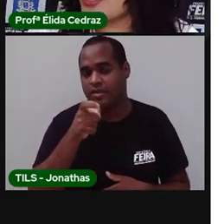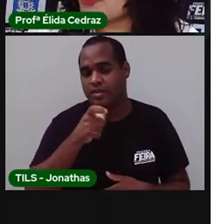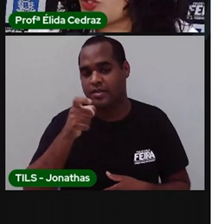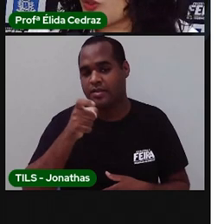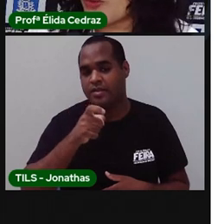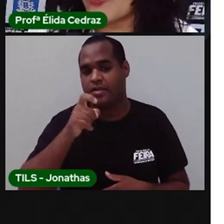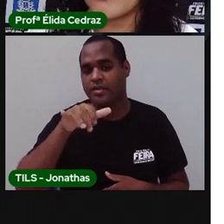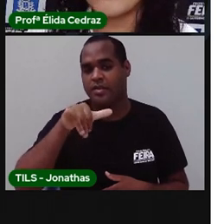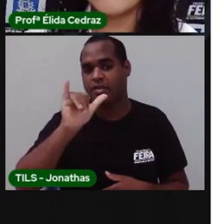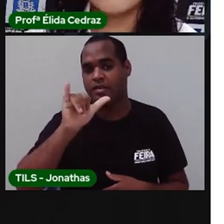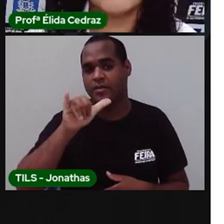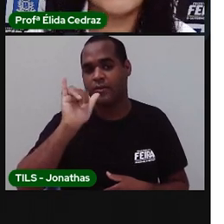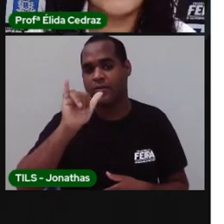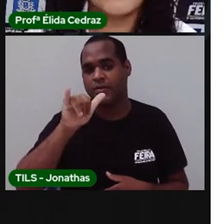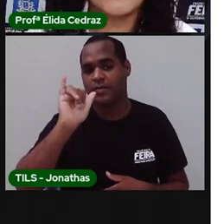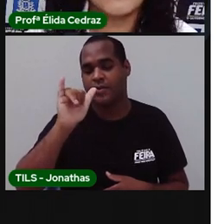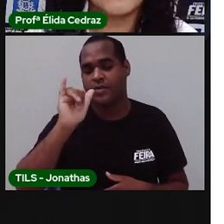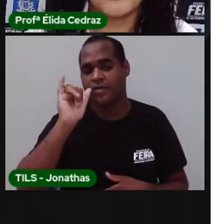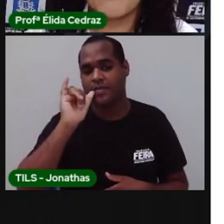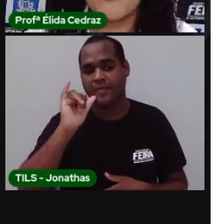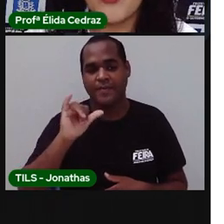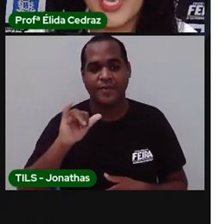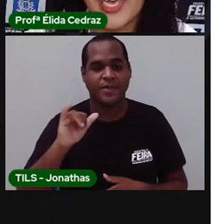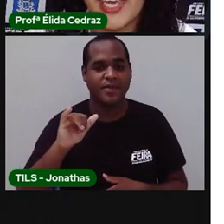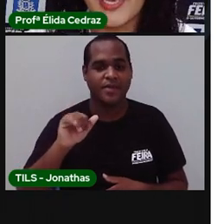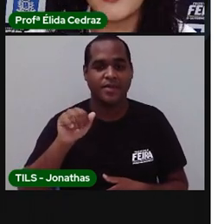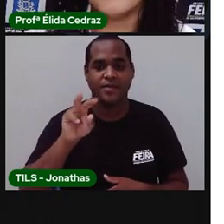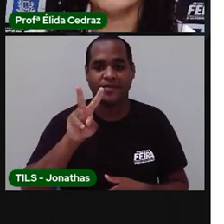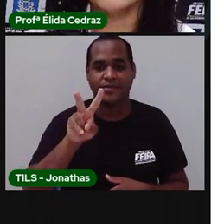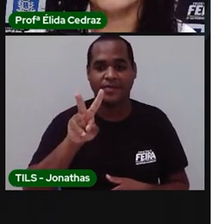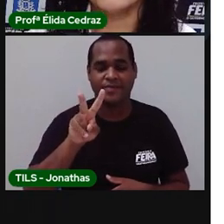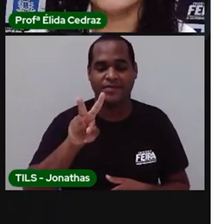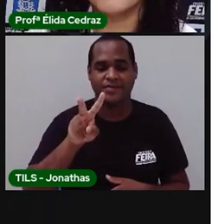Y. V.